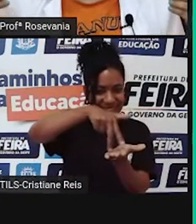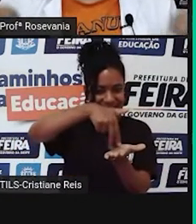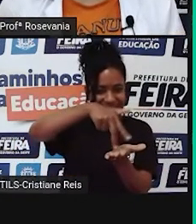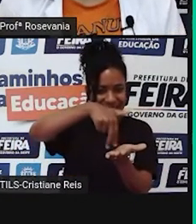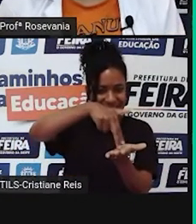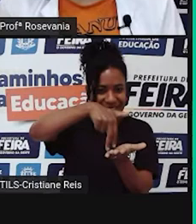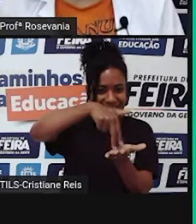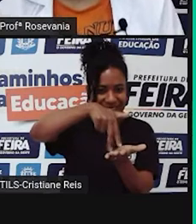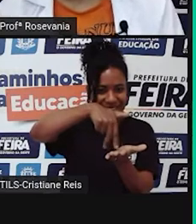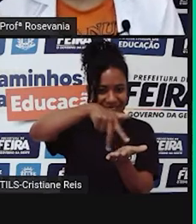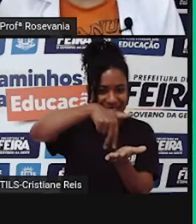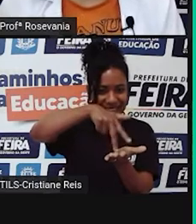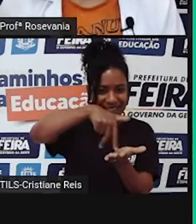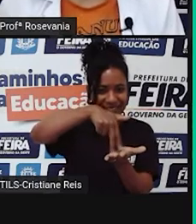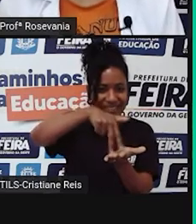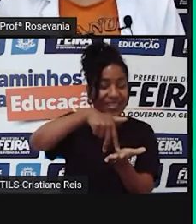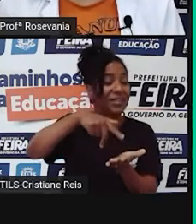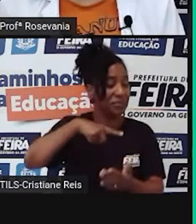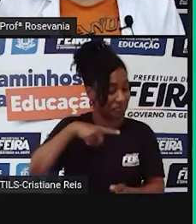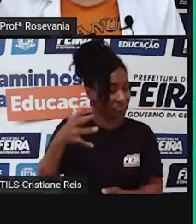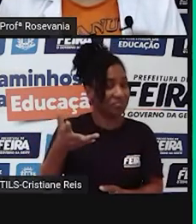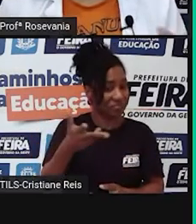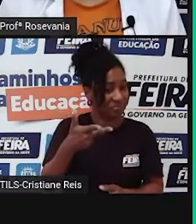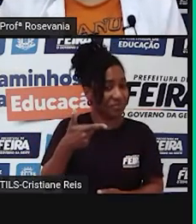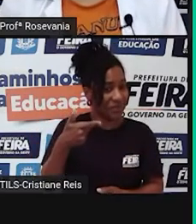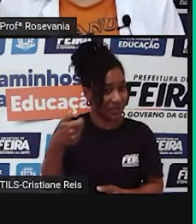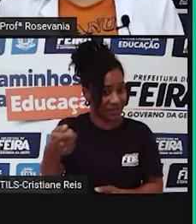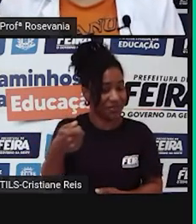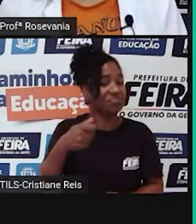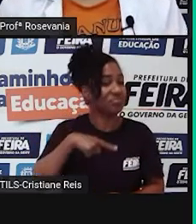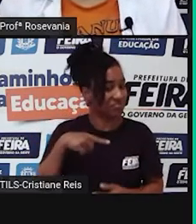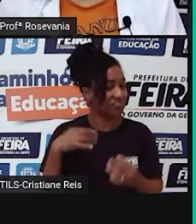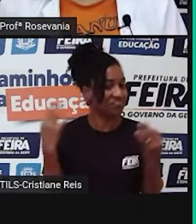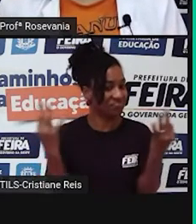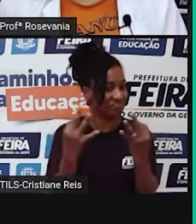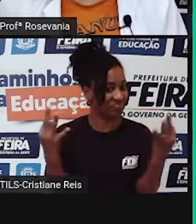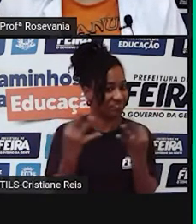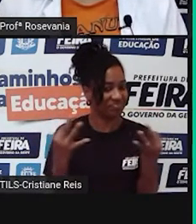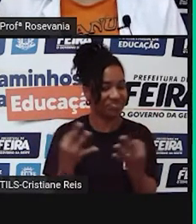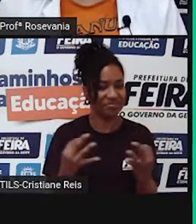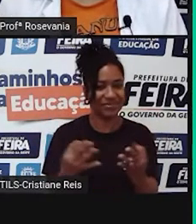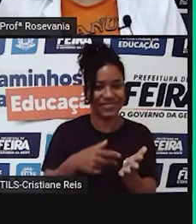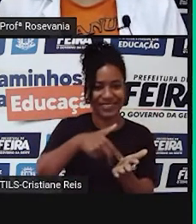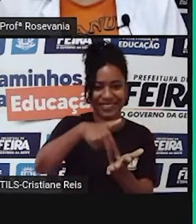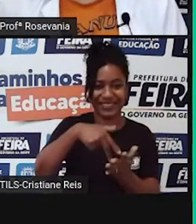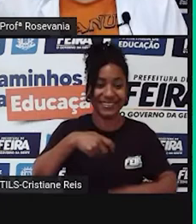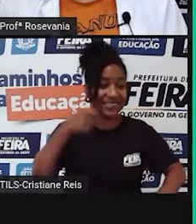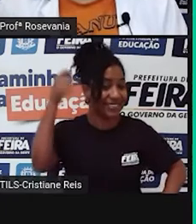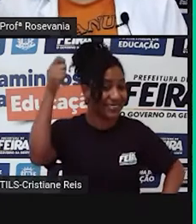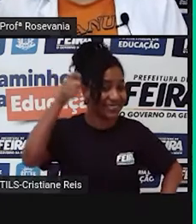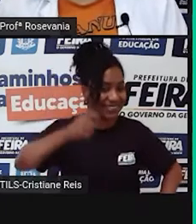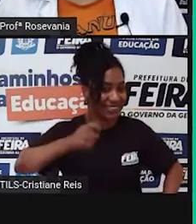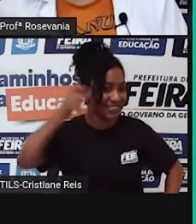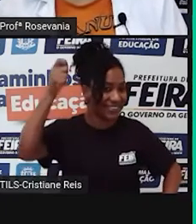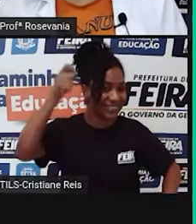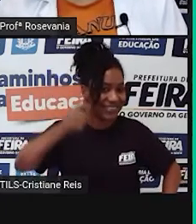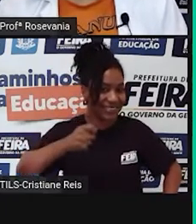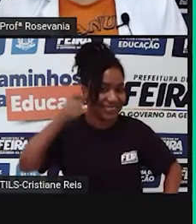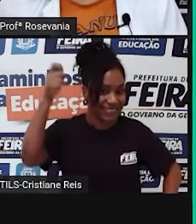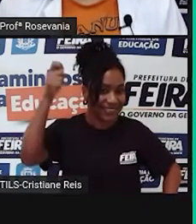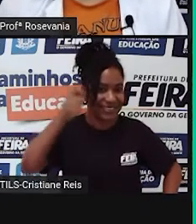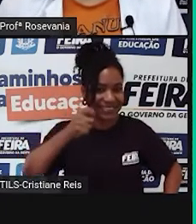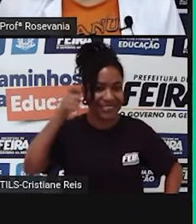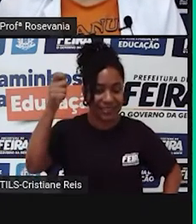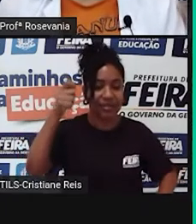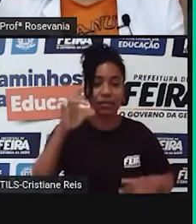jogam muito bem nesse, bate um bolão, né, nessa arte de dançar frevo. É claro que não é só o